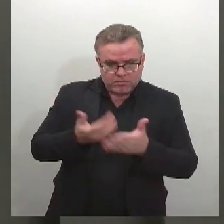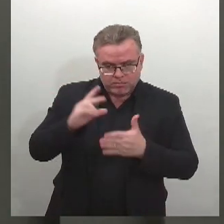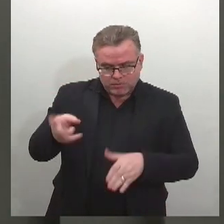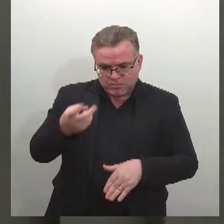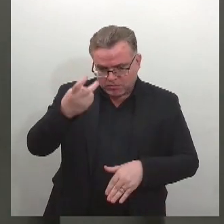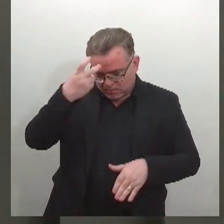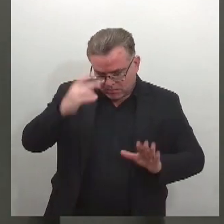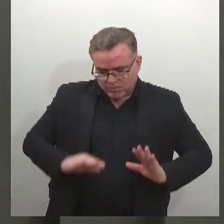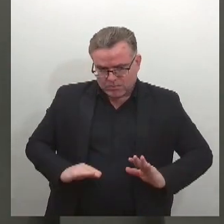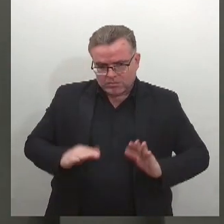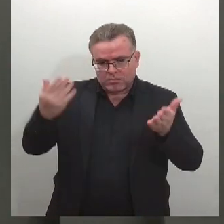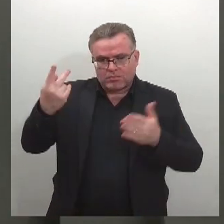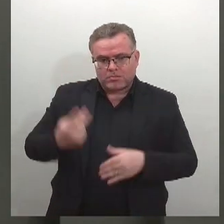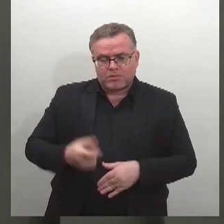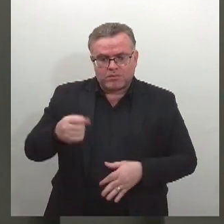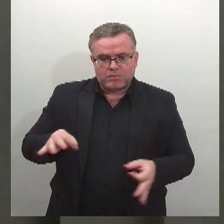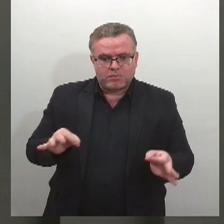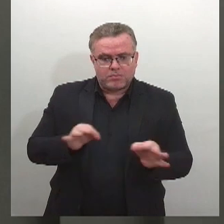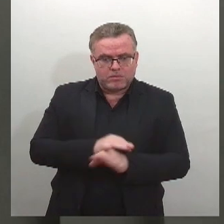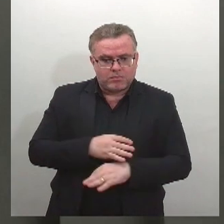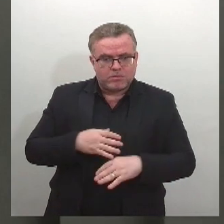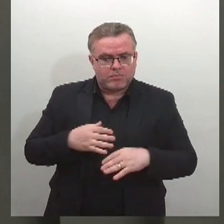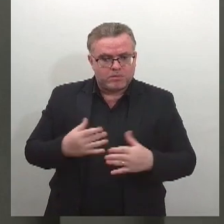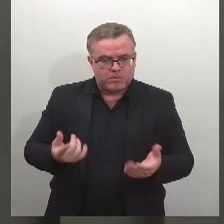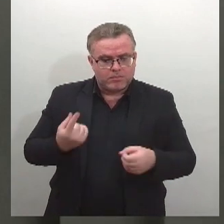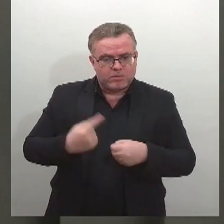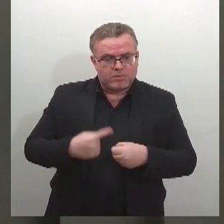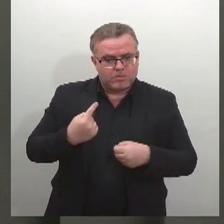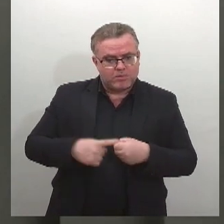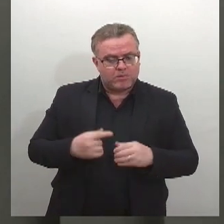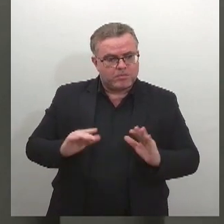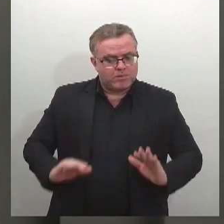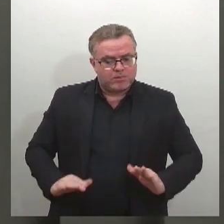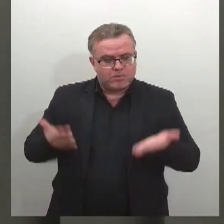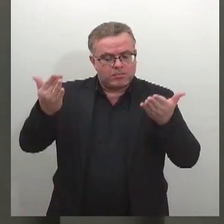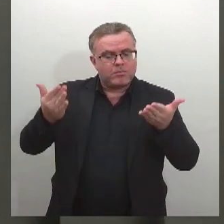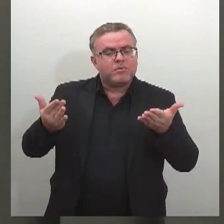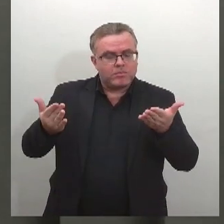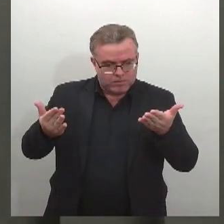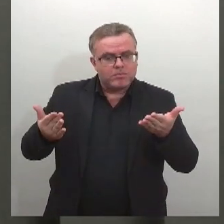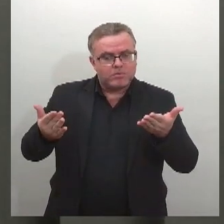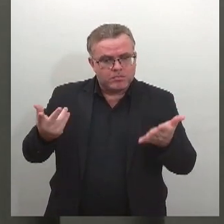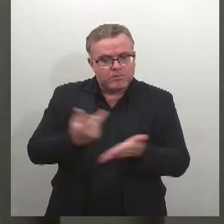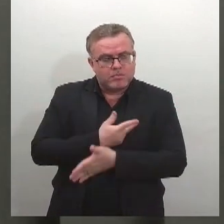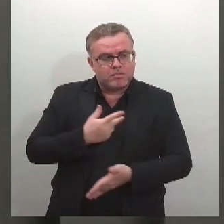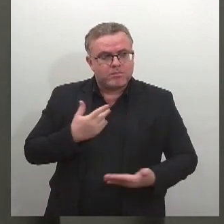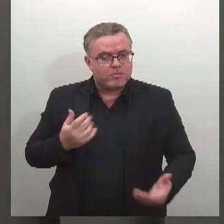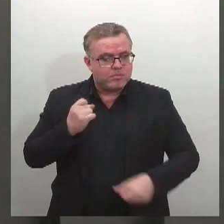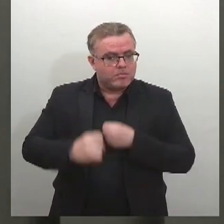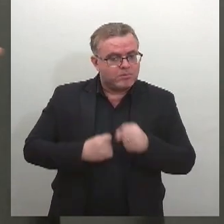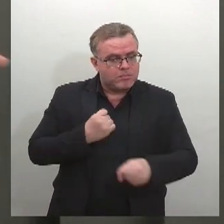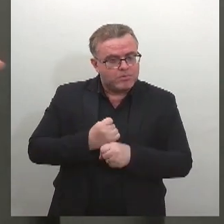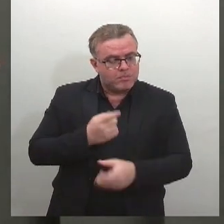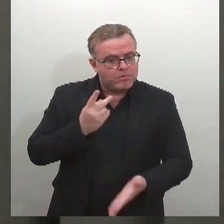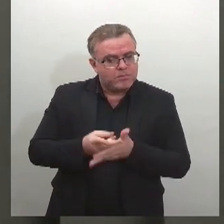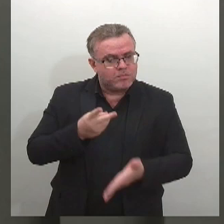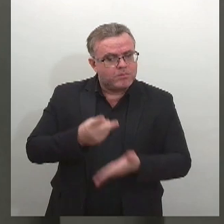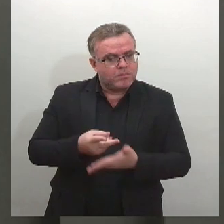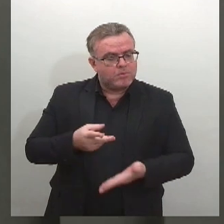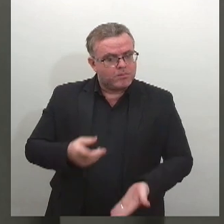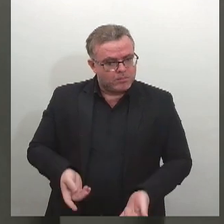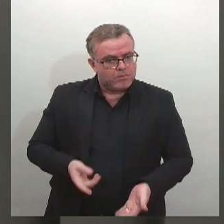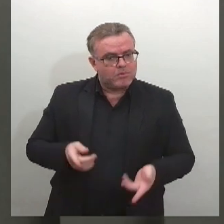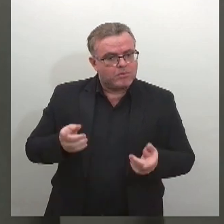Sergipe e para o município. A festa de Santos Reis, realizada anualmente em Macambira, é uma tradição